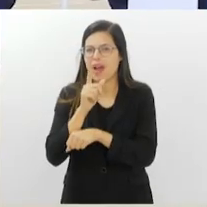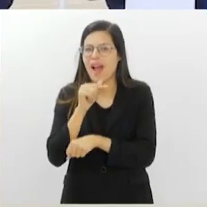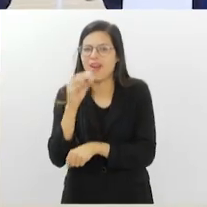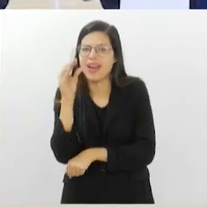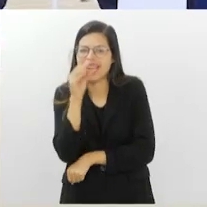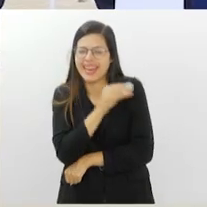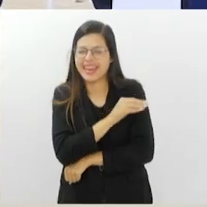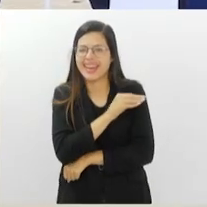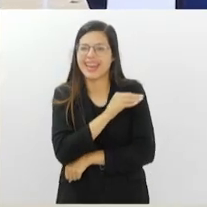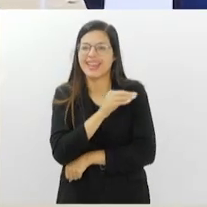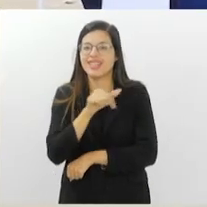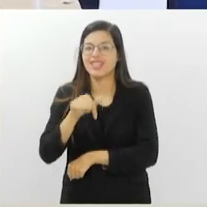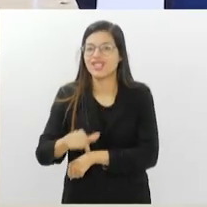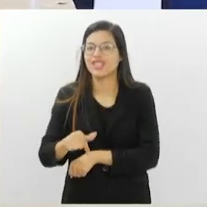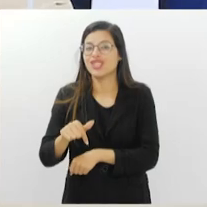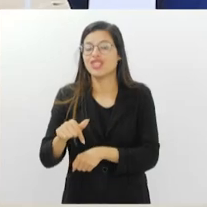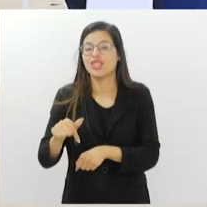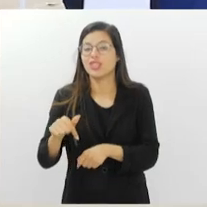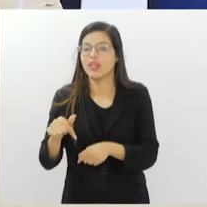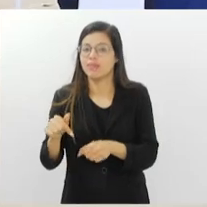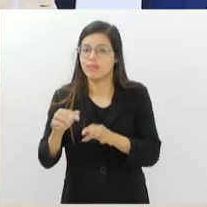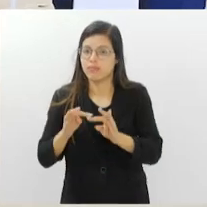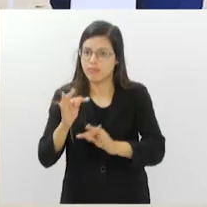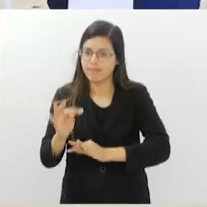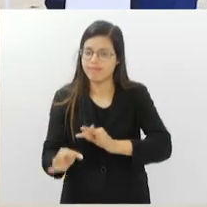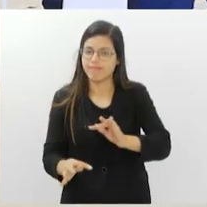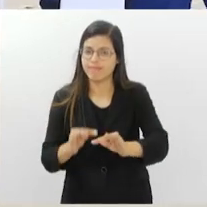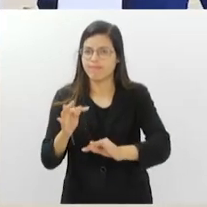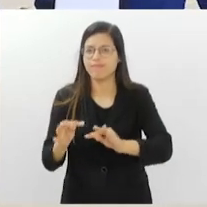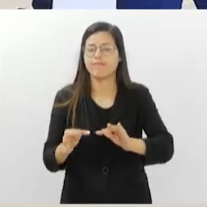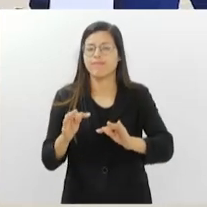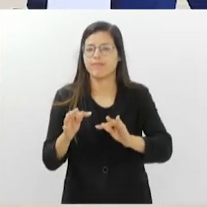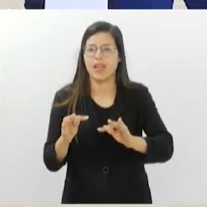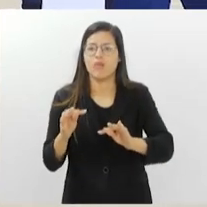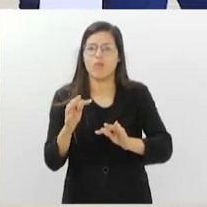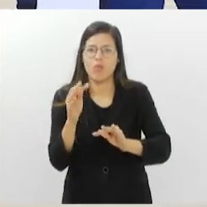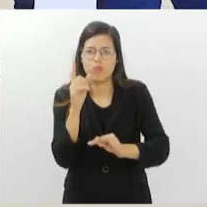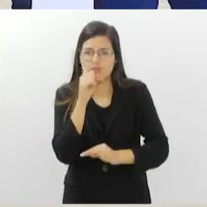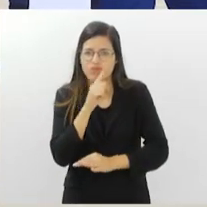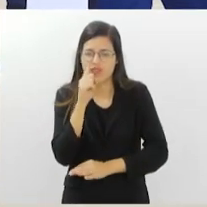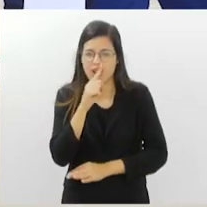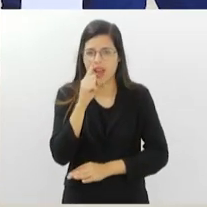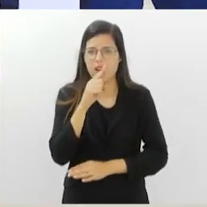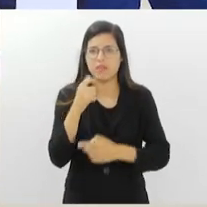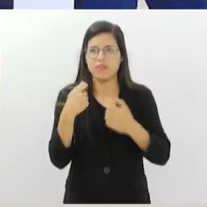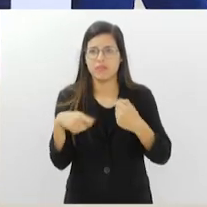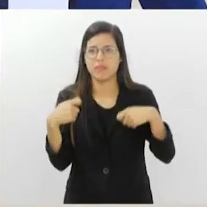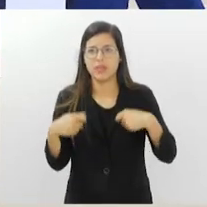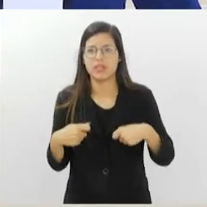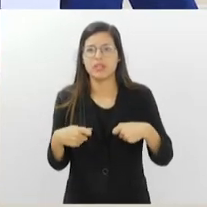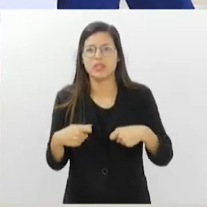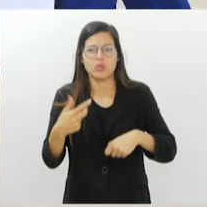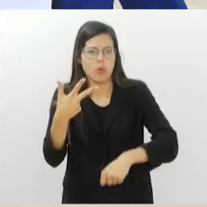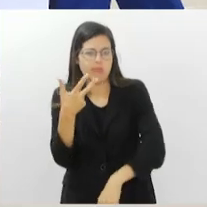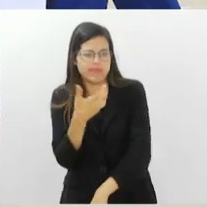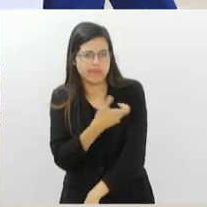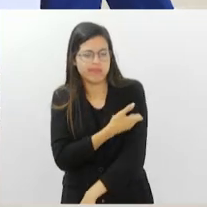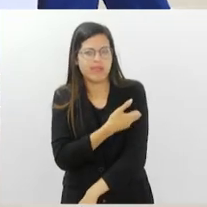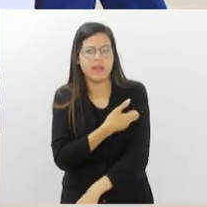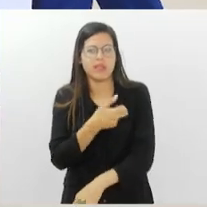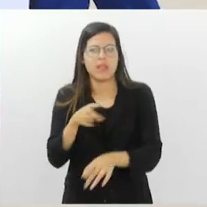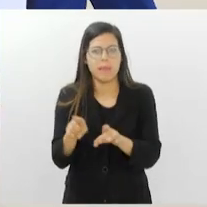aves resgatadas estavam muito debilitadas e foram submetidas à administração de fluidos, terapia de